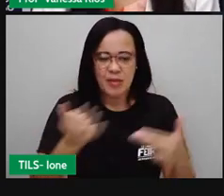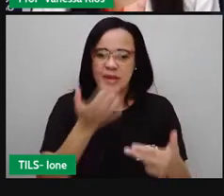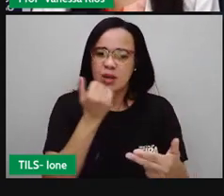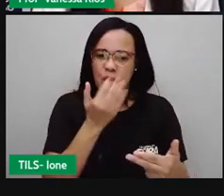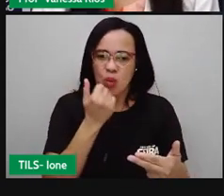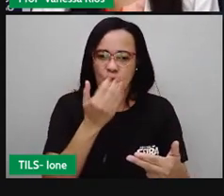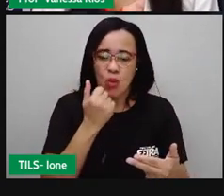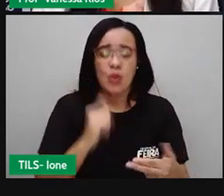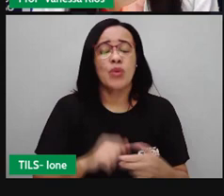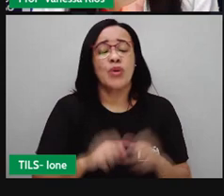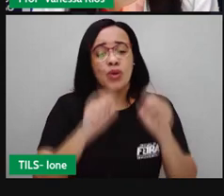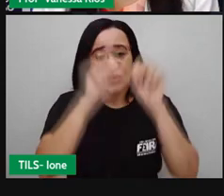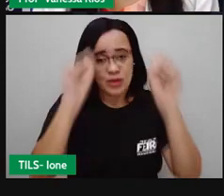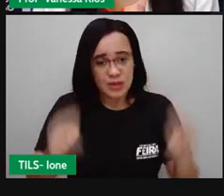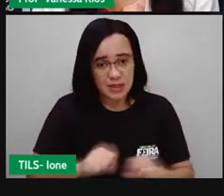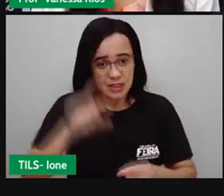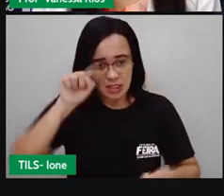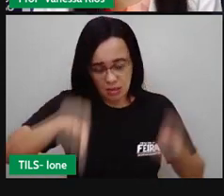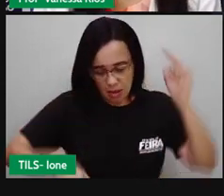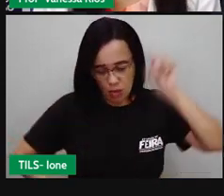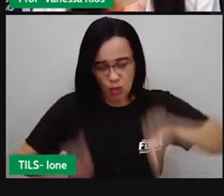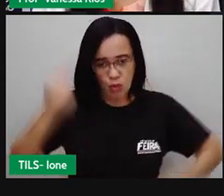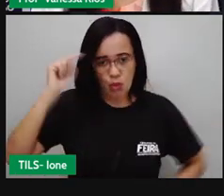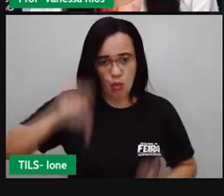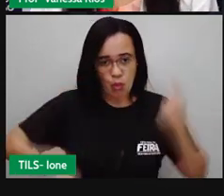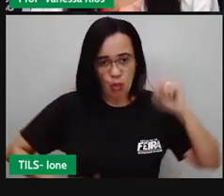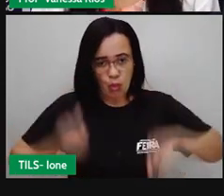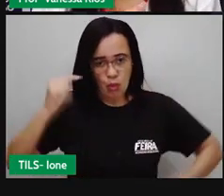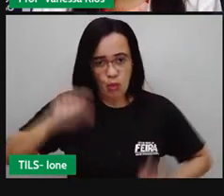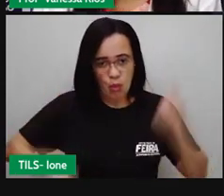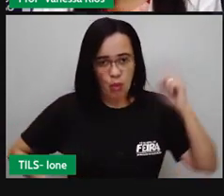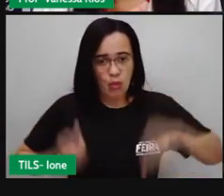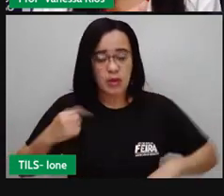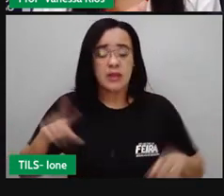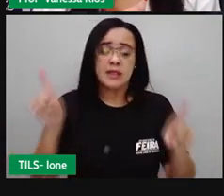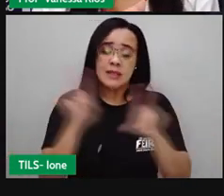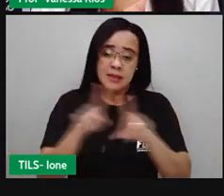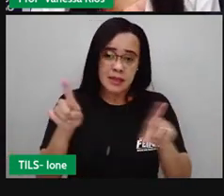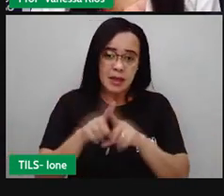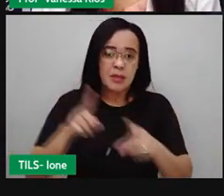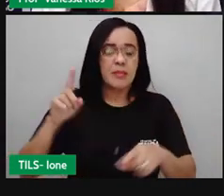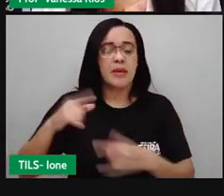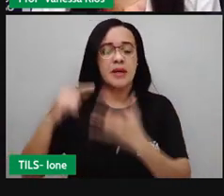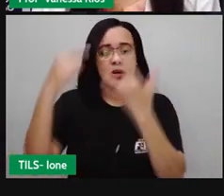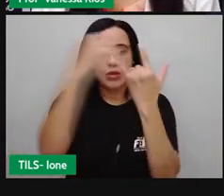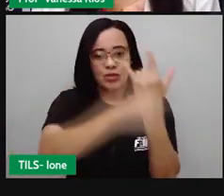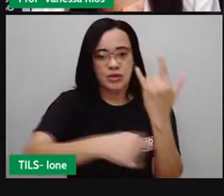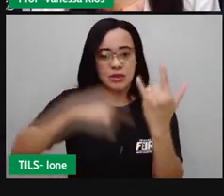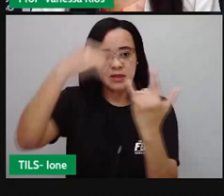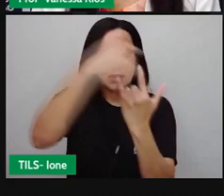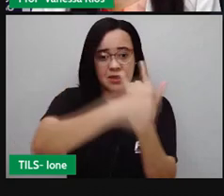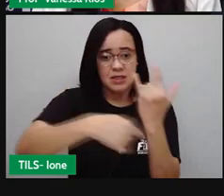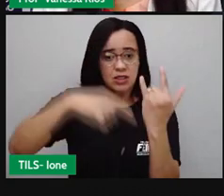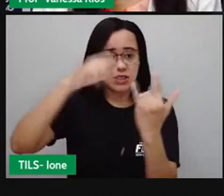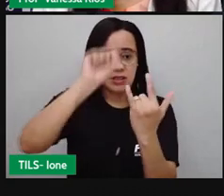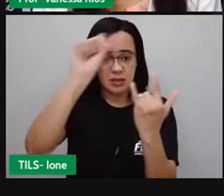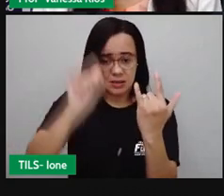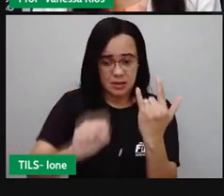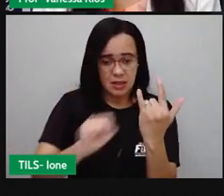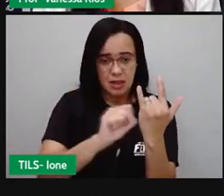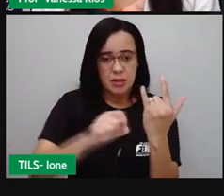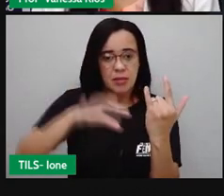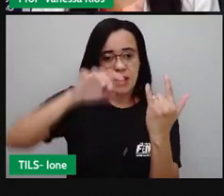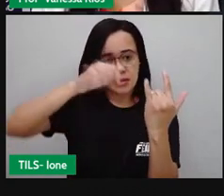urinário. Possuem funções diferentes. Possuem características